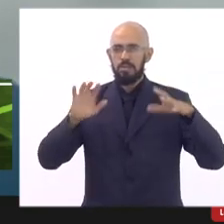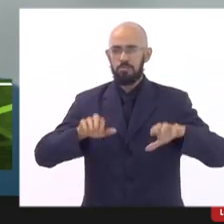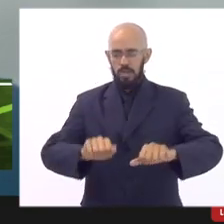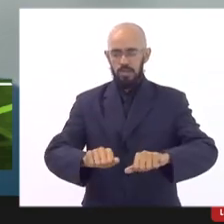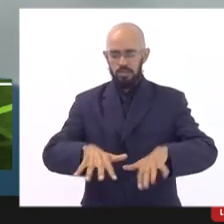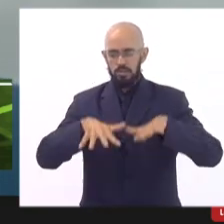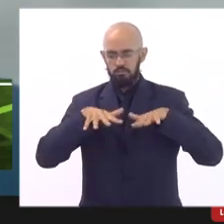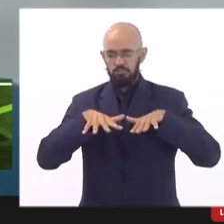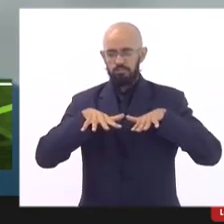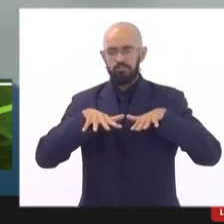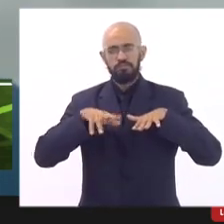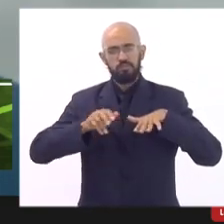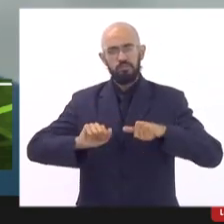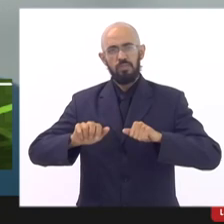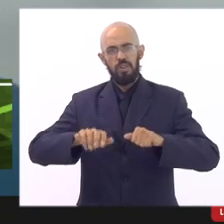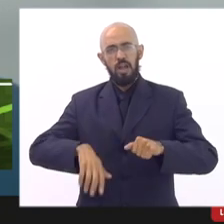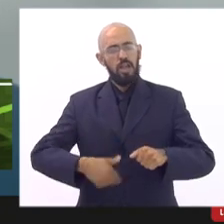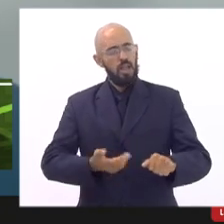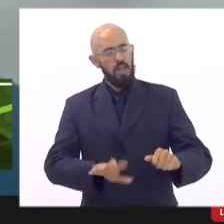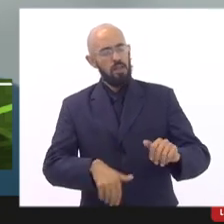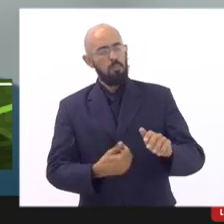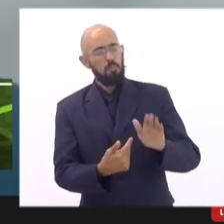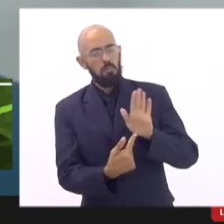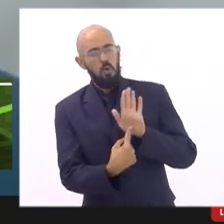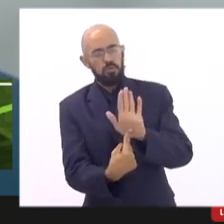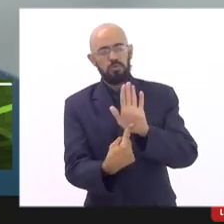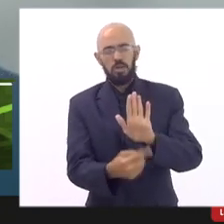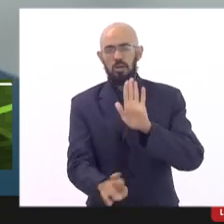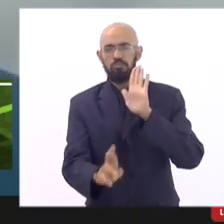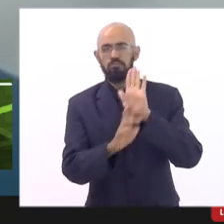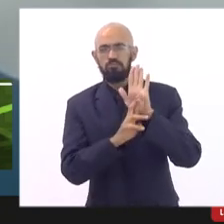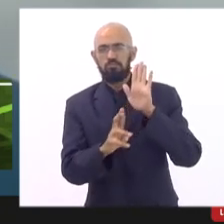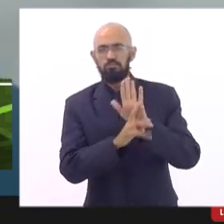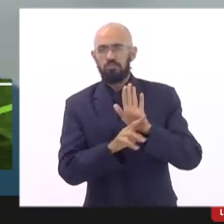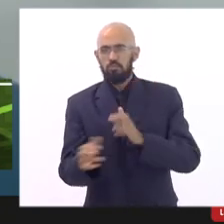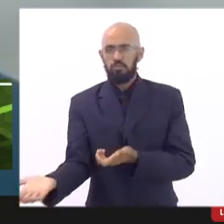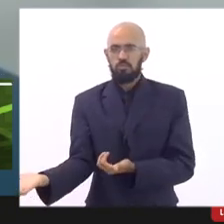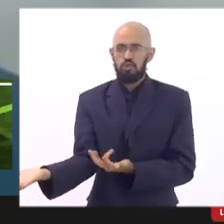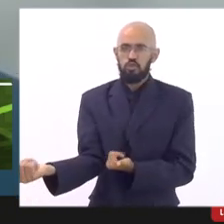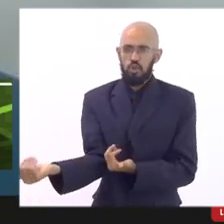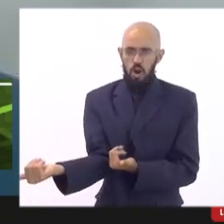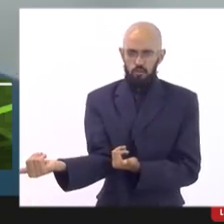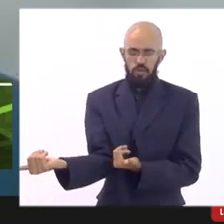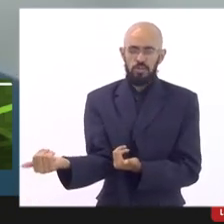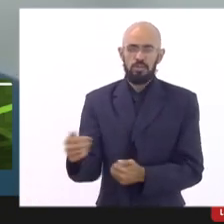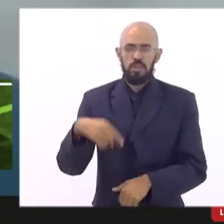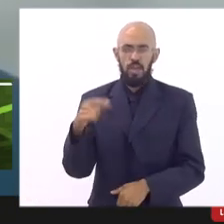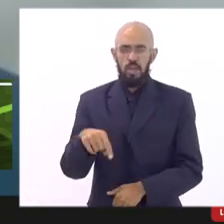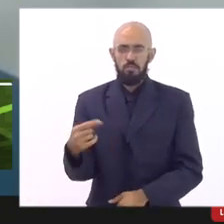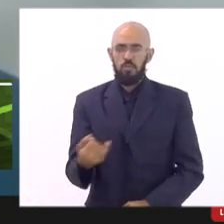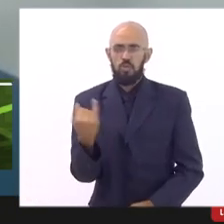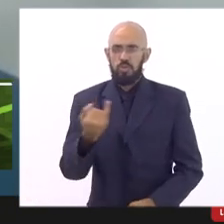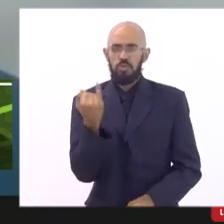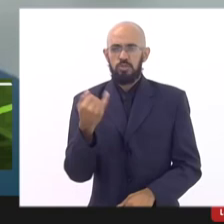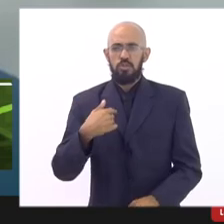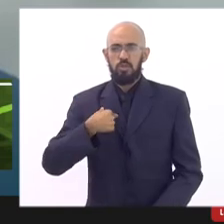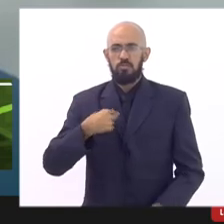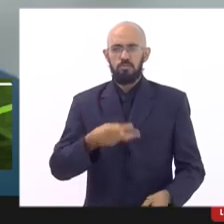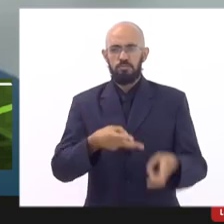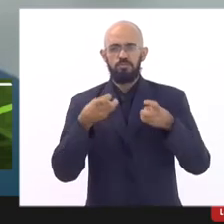em vez aos estudantes estimulando aí esse protagonismo juvenil que é muitíssimo importante eu ouvi até